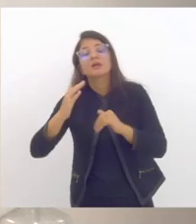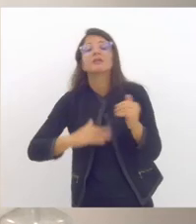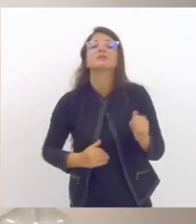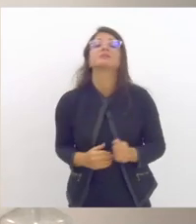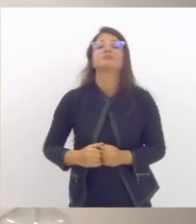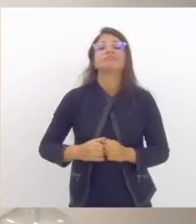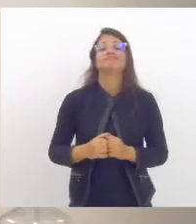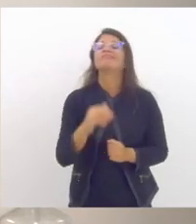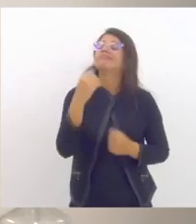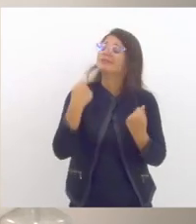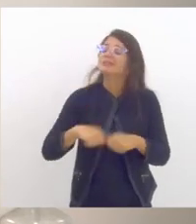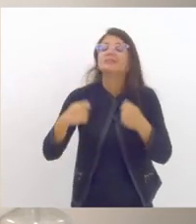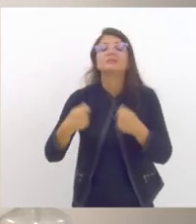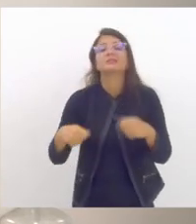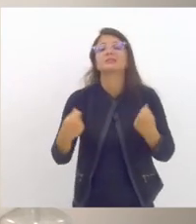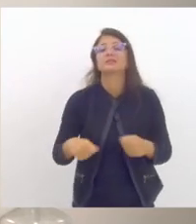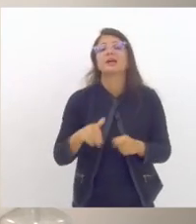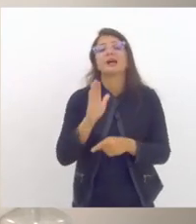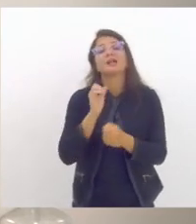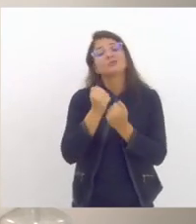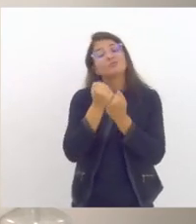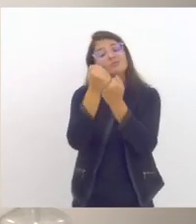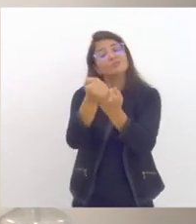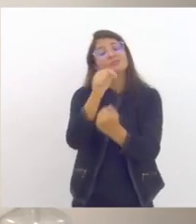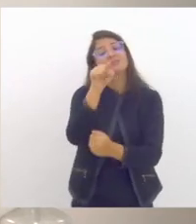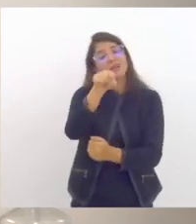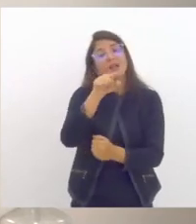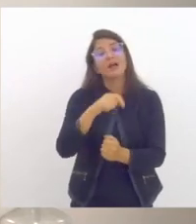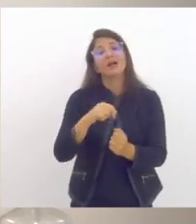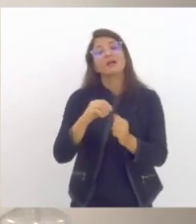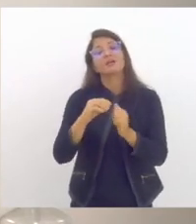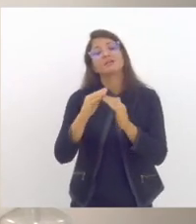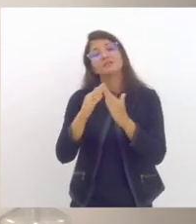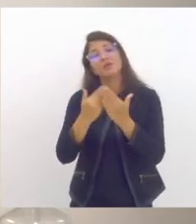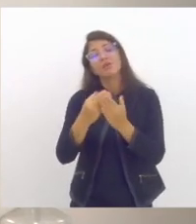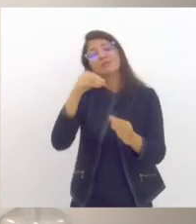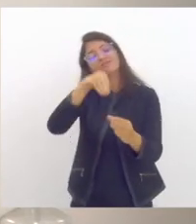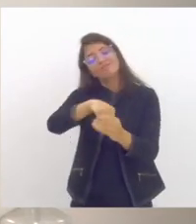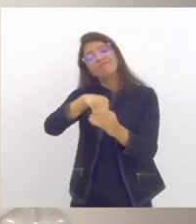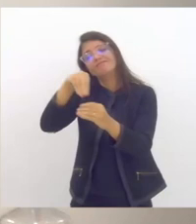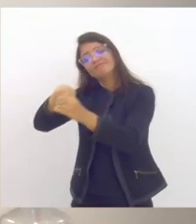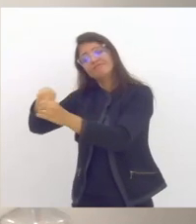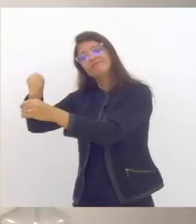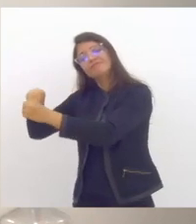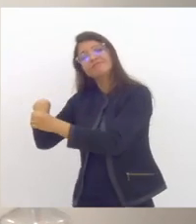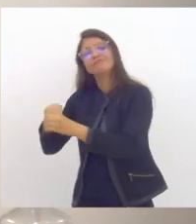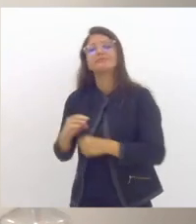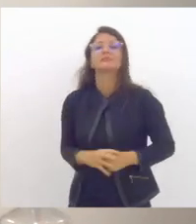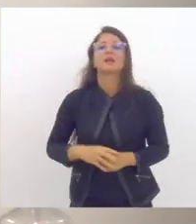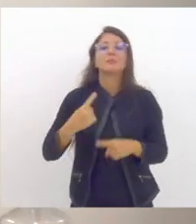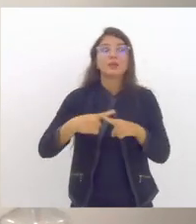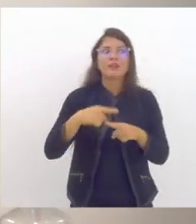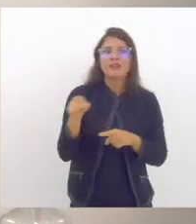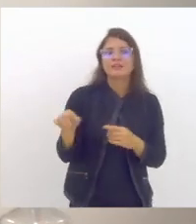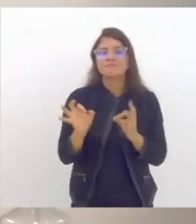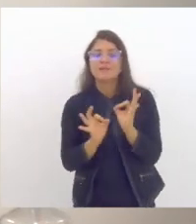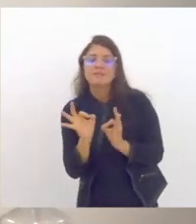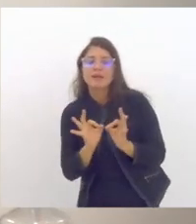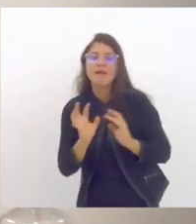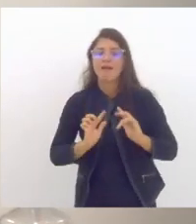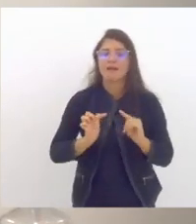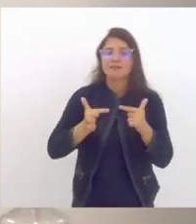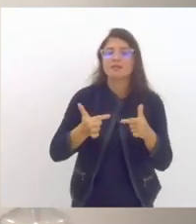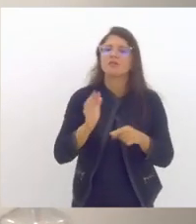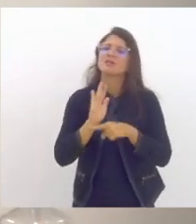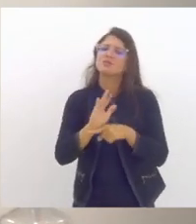de dar suporte às unidades escolares a gente sabe que os profissionais atualmente conseguem planejar ações conseguem dar um suporte geral